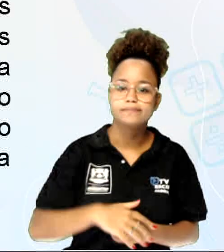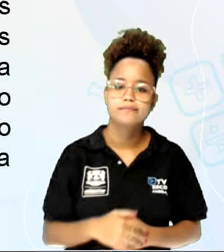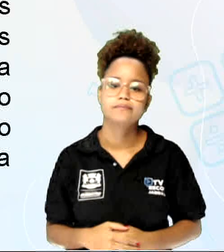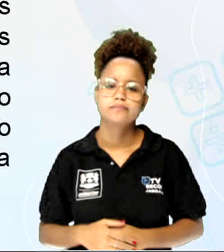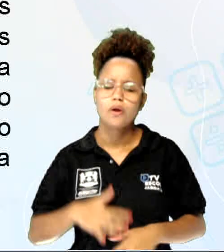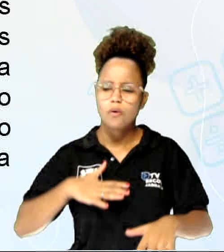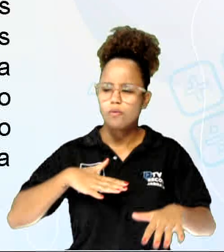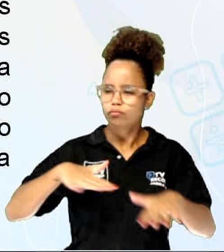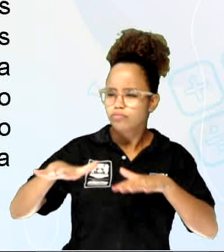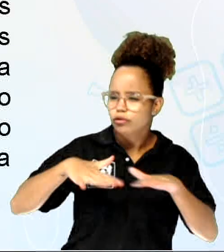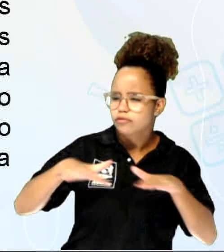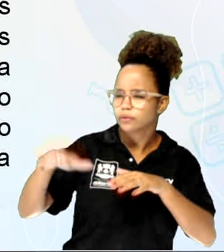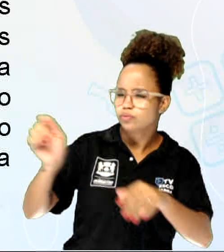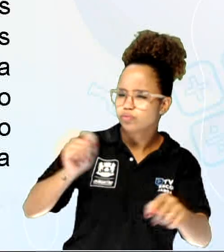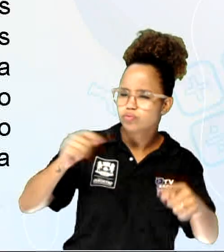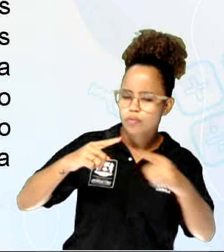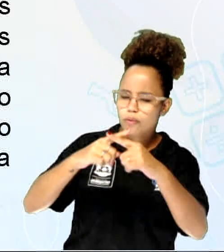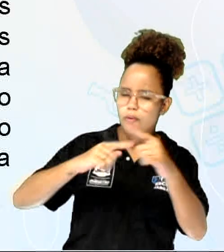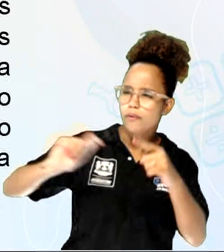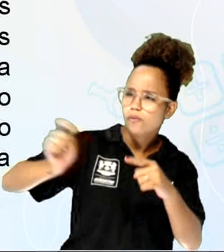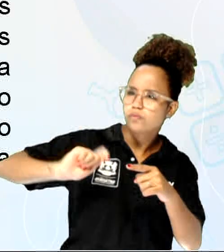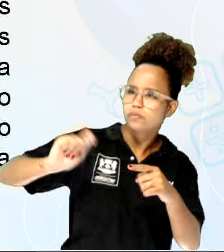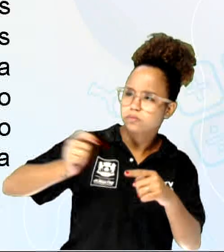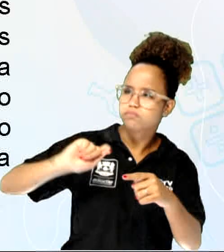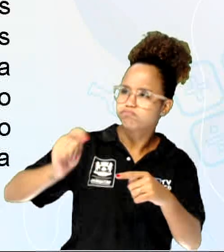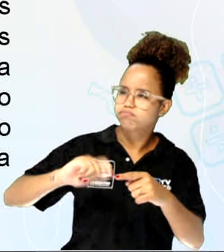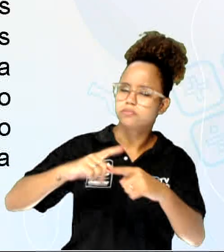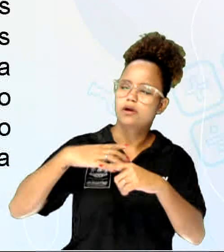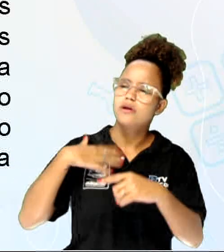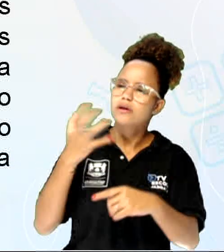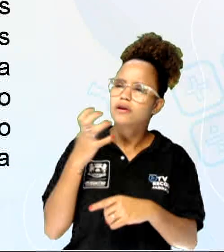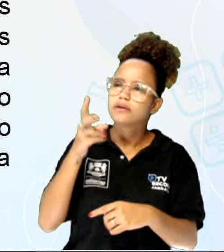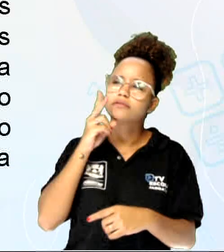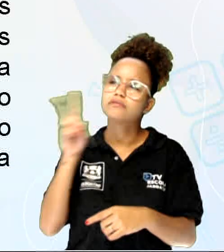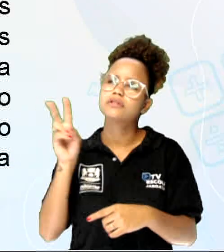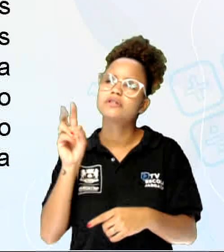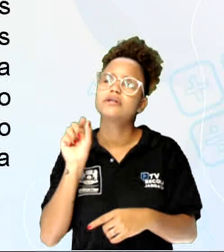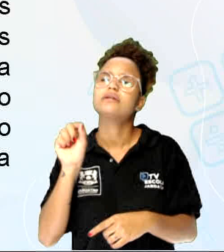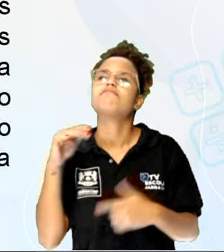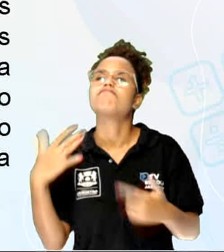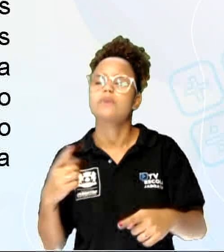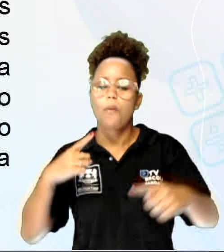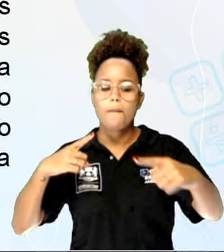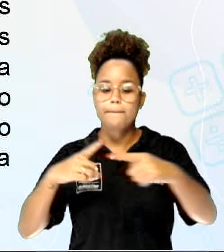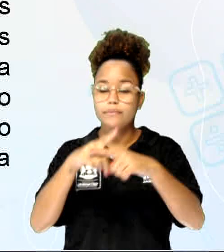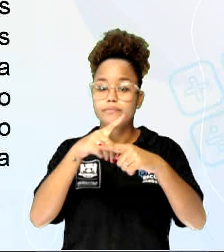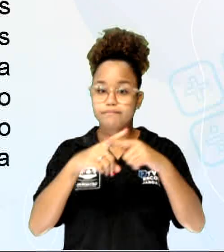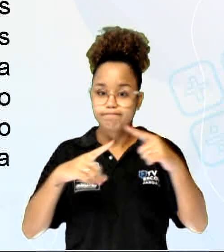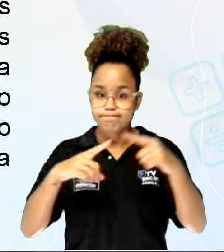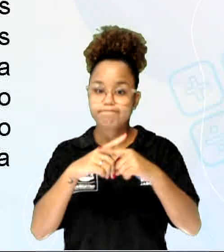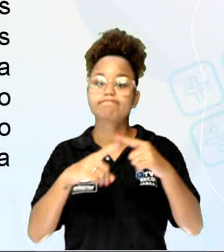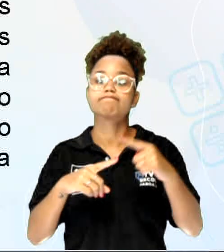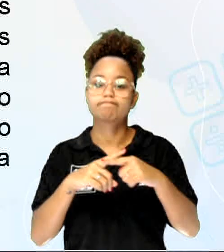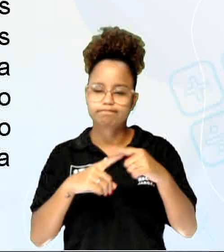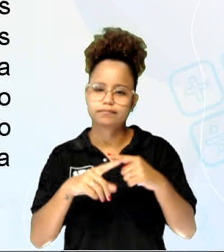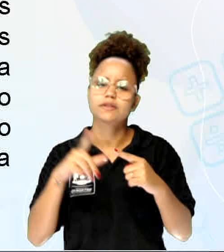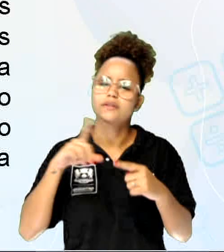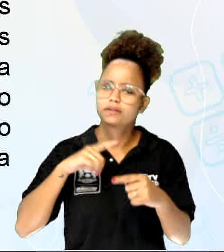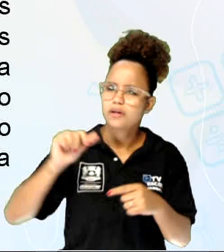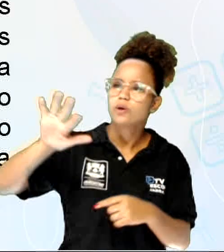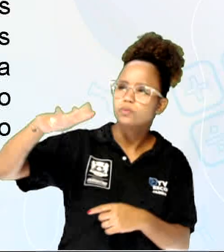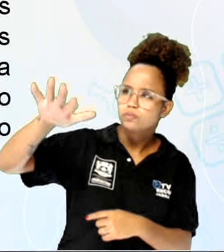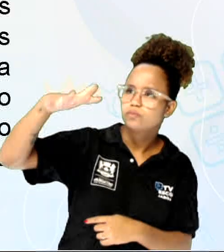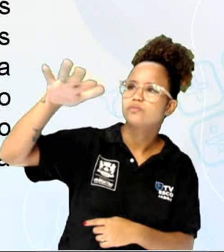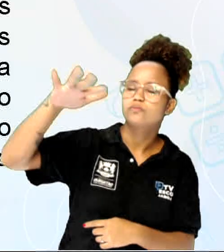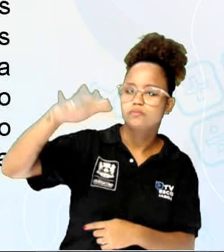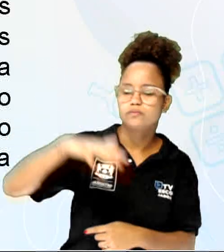movimentando a linha para frente e para trás, a fim de ver quem seria o primeiro a cortar o fio que mantinha no ar a